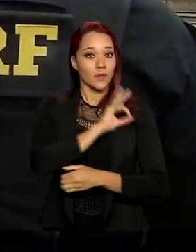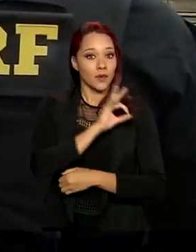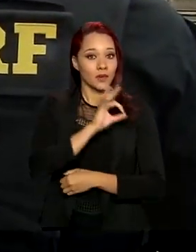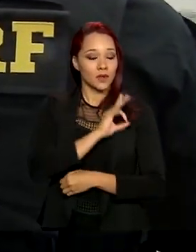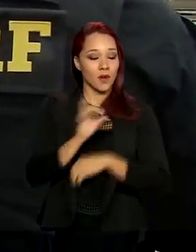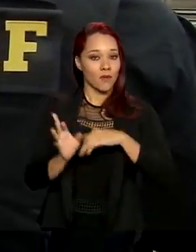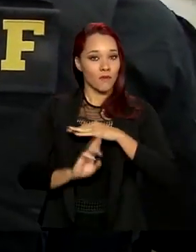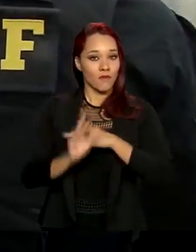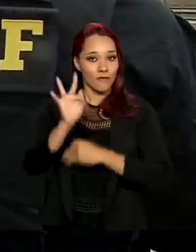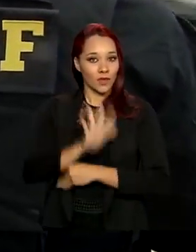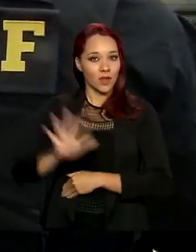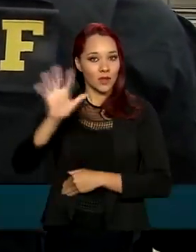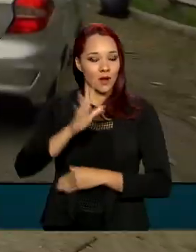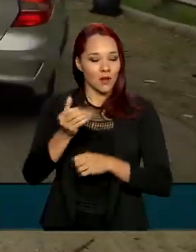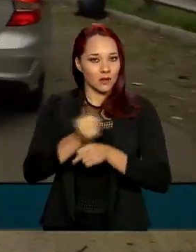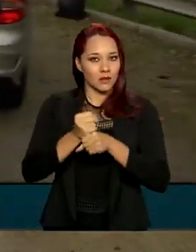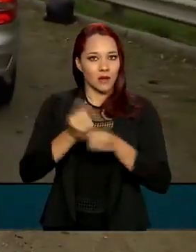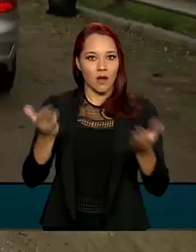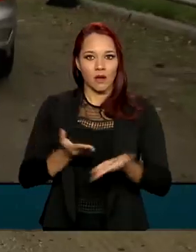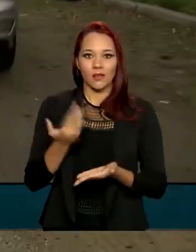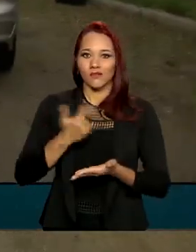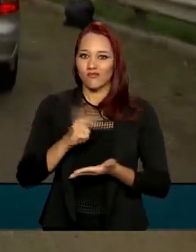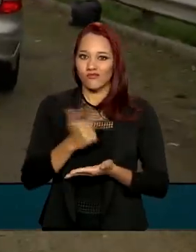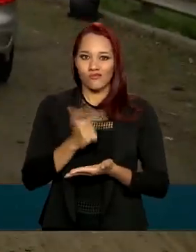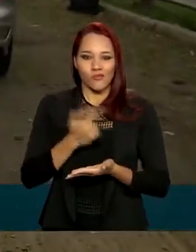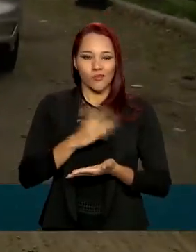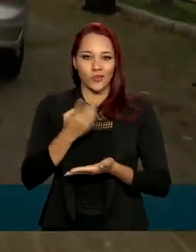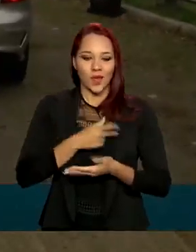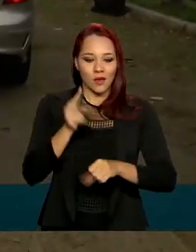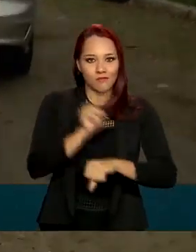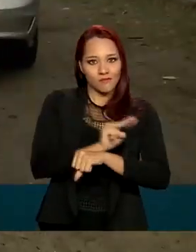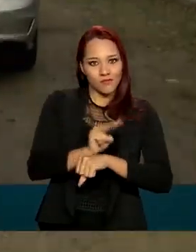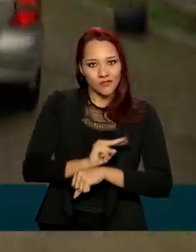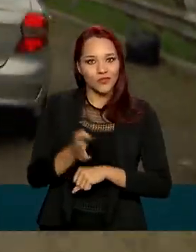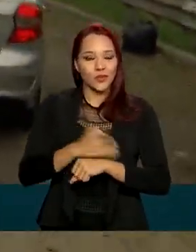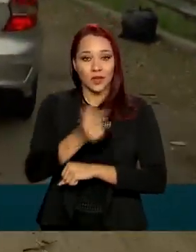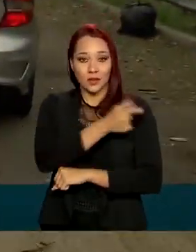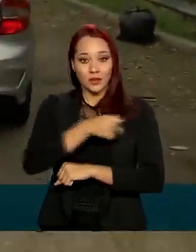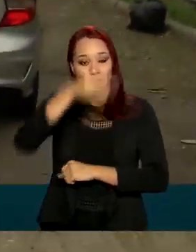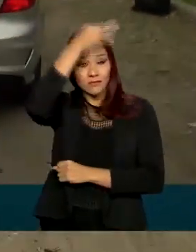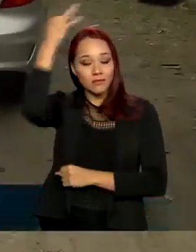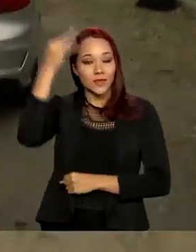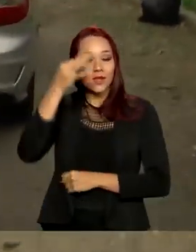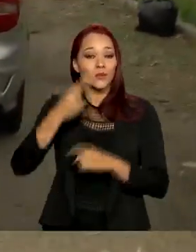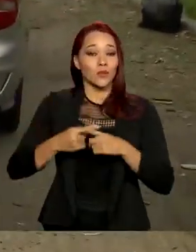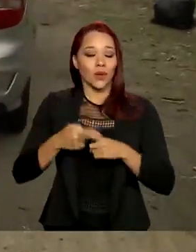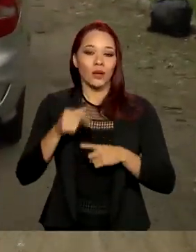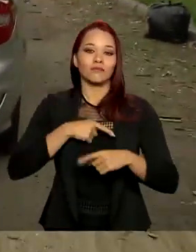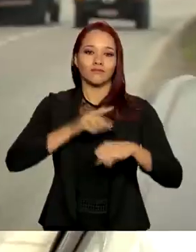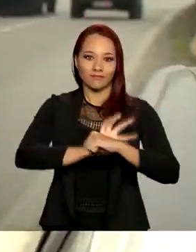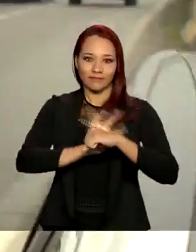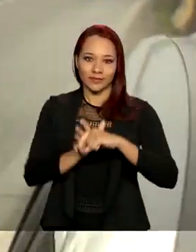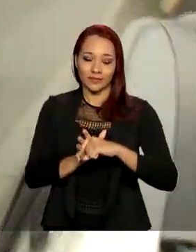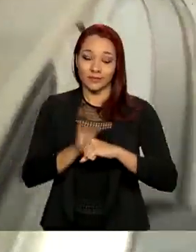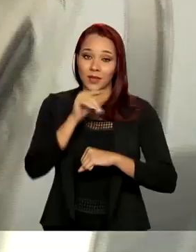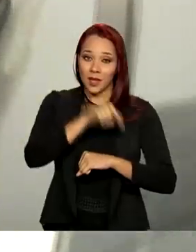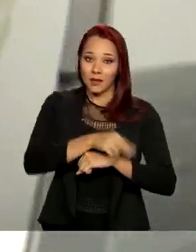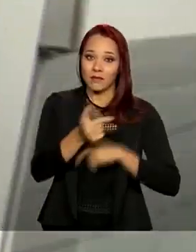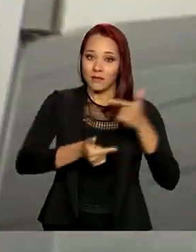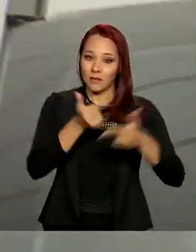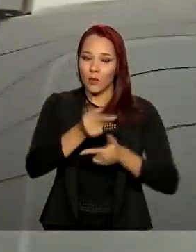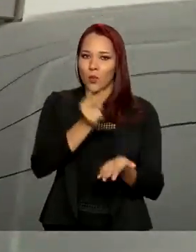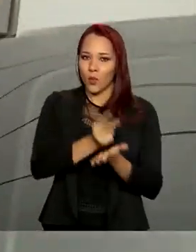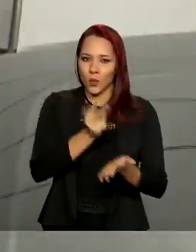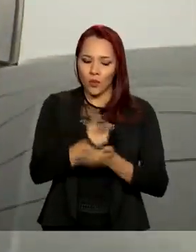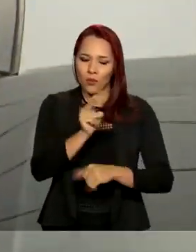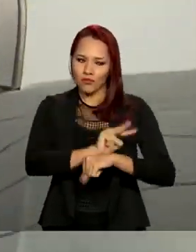Federal não vai lançar este ano a tradicional operação da Semana Santa por causa do coronavírus. A instituição continua com o trabalho